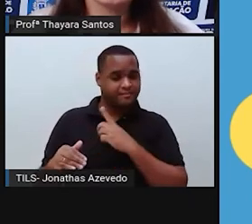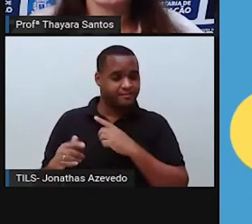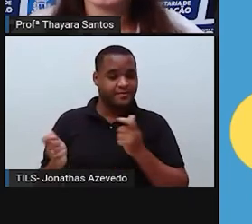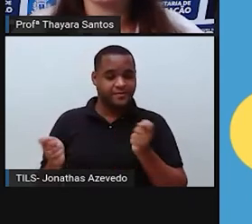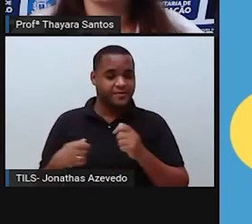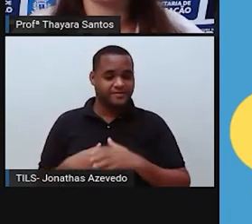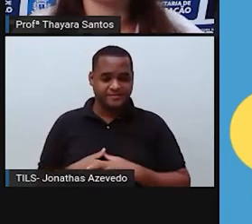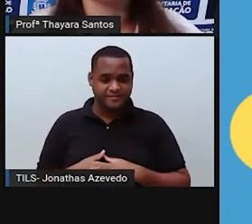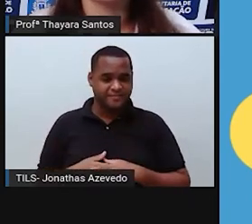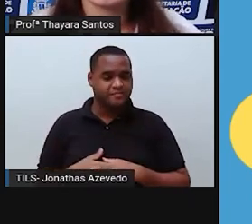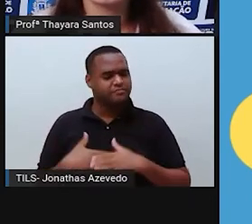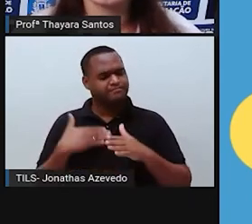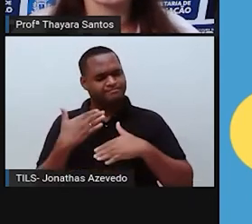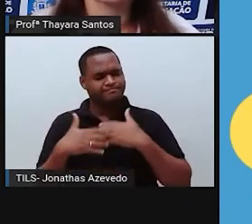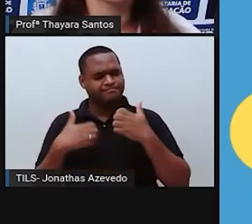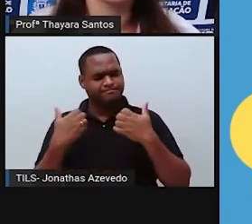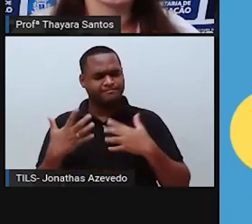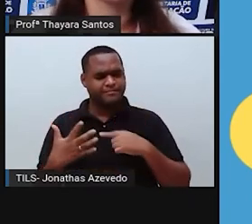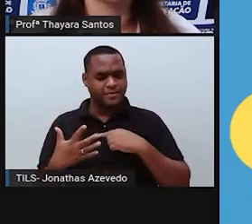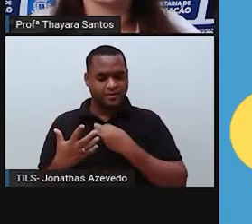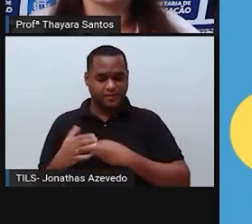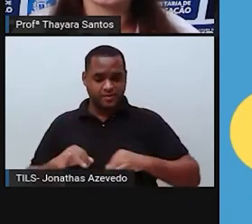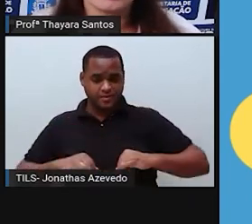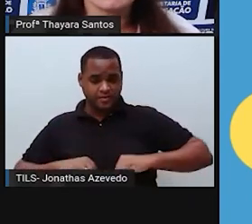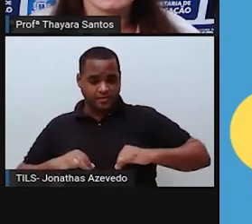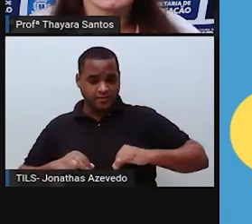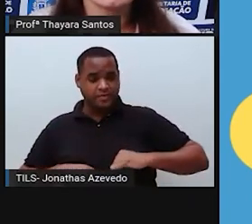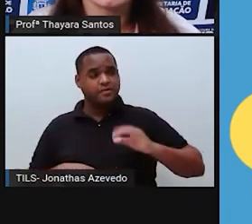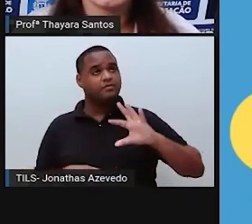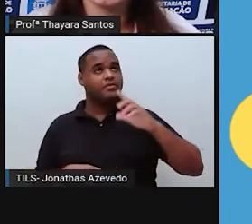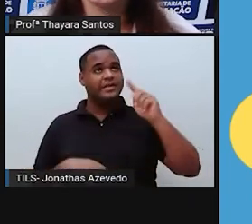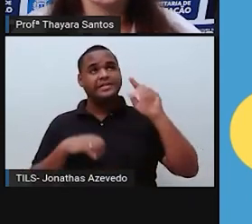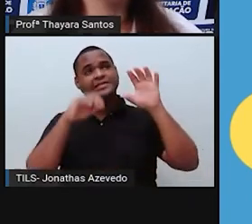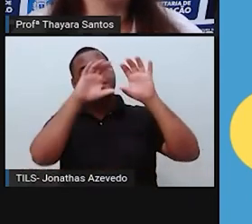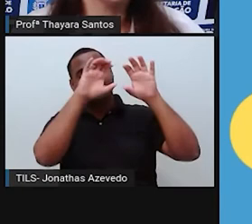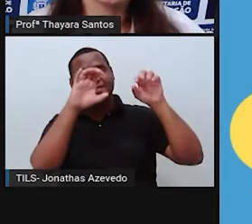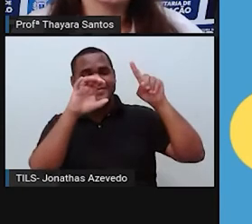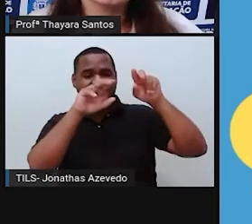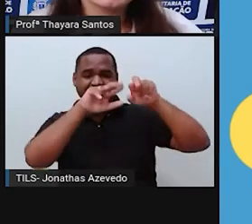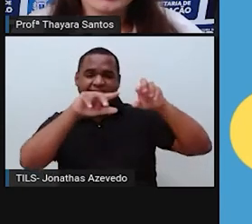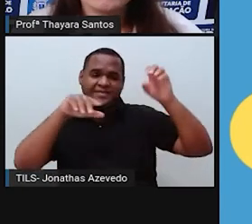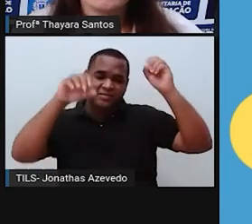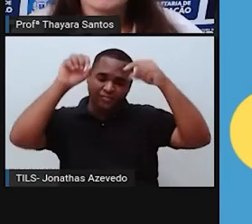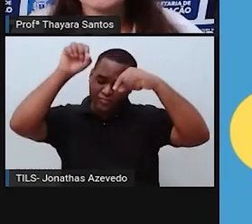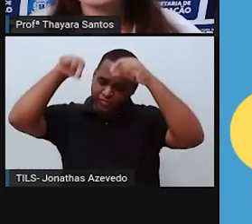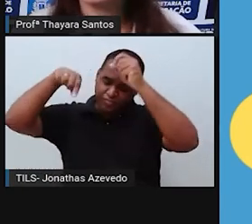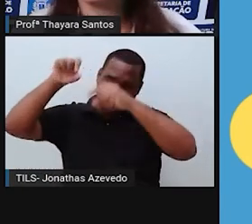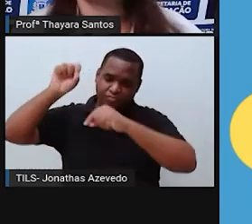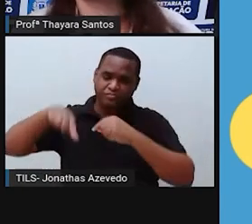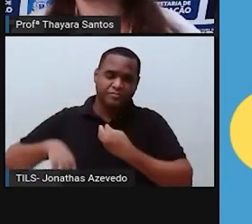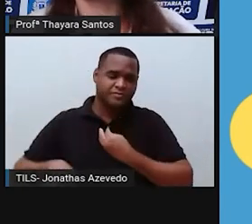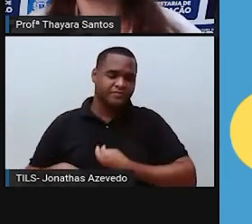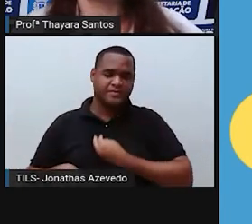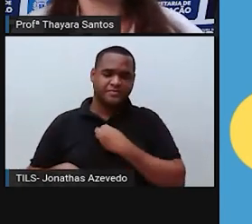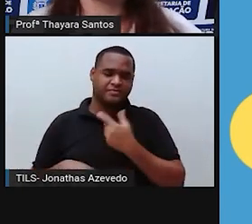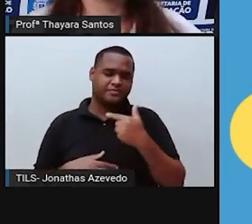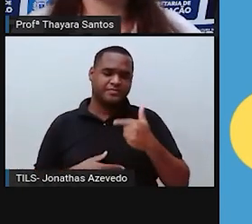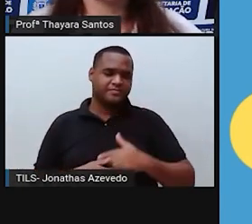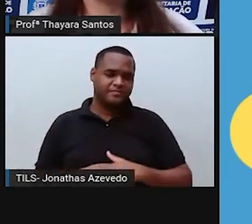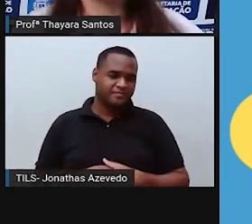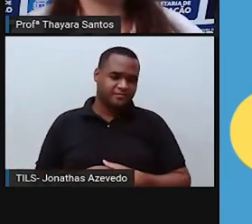o tempo inteiro a gente estivesse sofrendo com os impactos de outros corpos celestes aqui, a gente não ia conseguir sobreviver. Então,